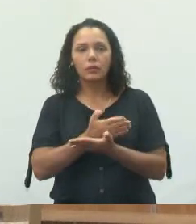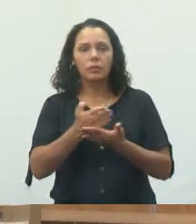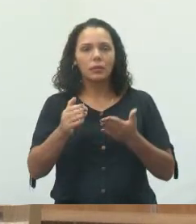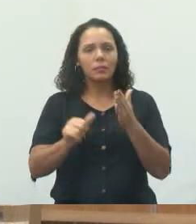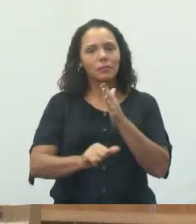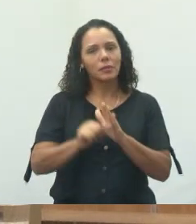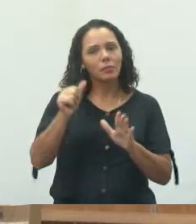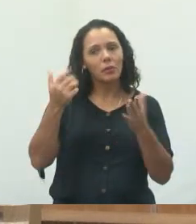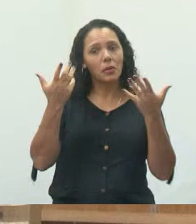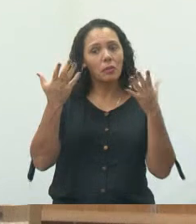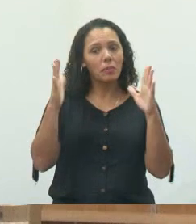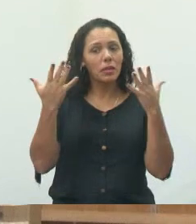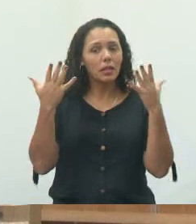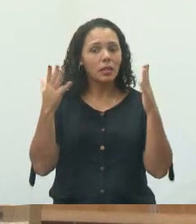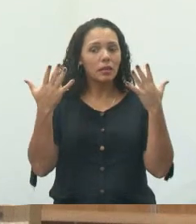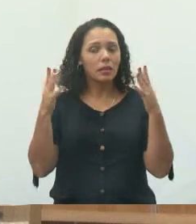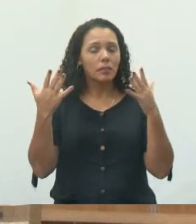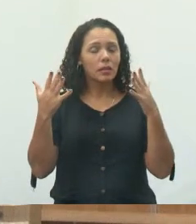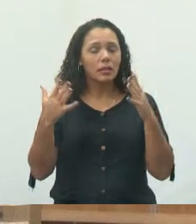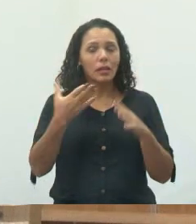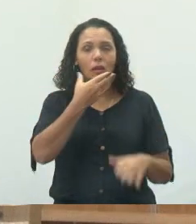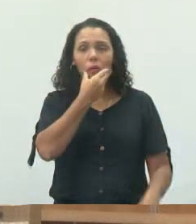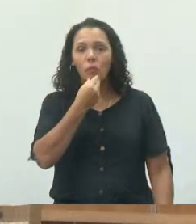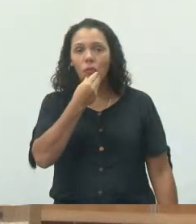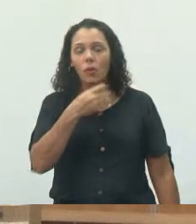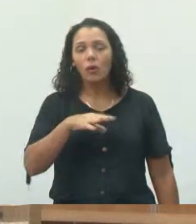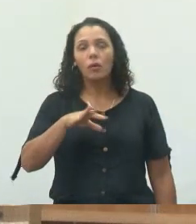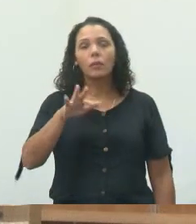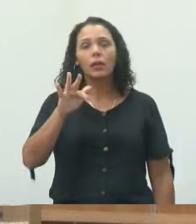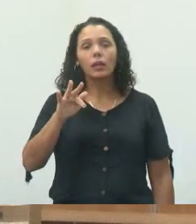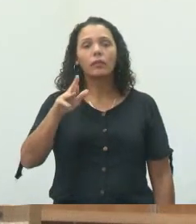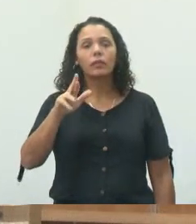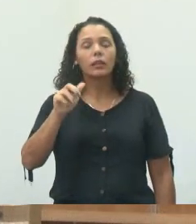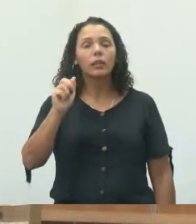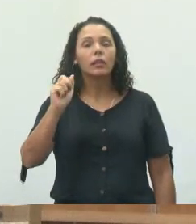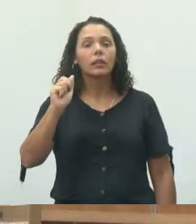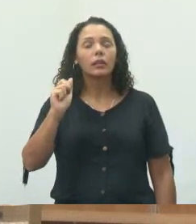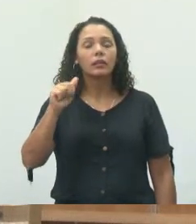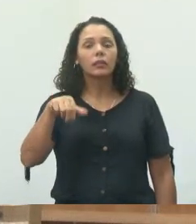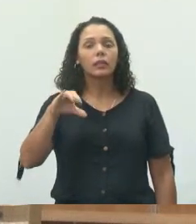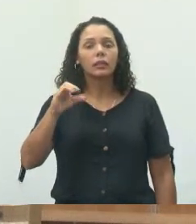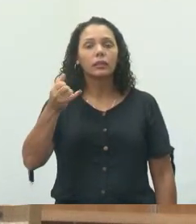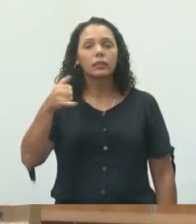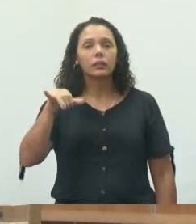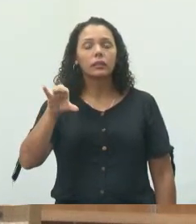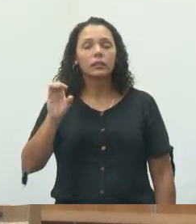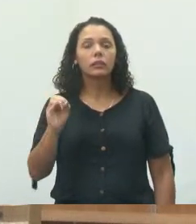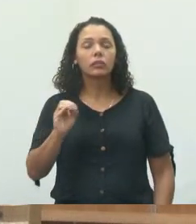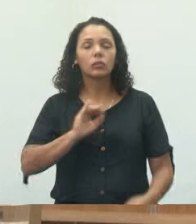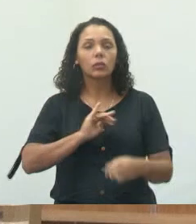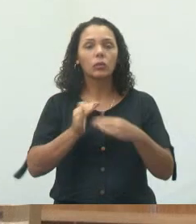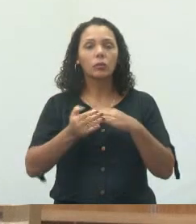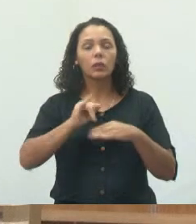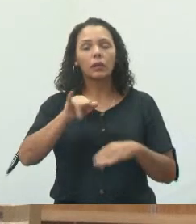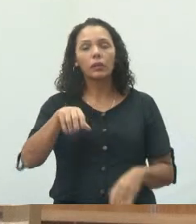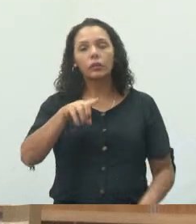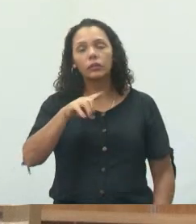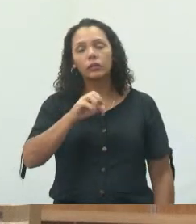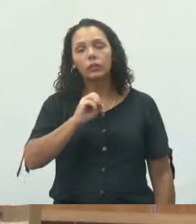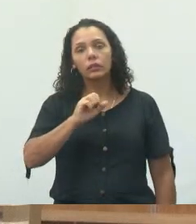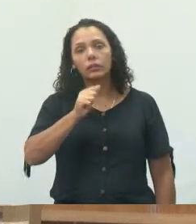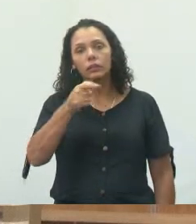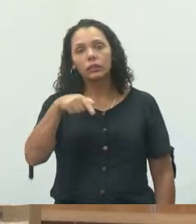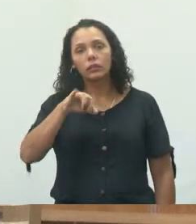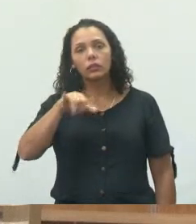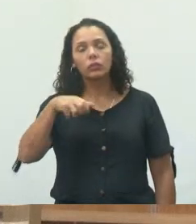primeiro dando os parabéns ao Sr. Francisco, da Casa de Ferragens, ali do Jardim São José, Jardim Paraíba. Sr.